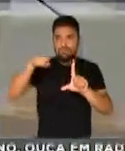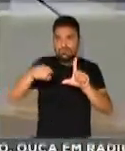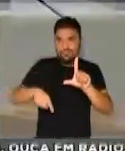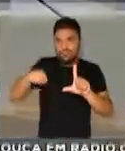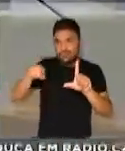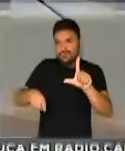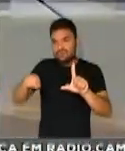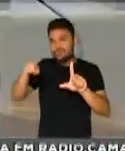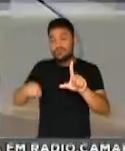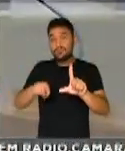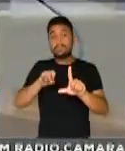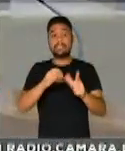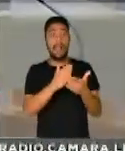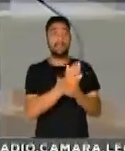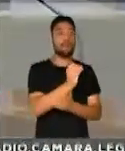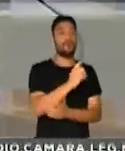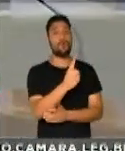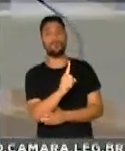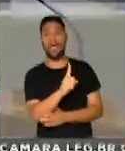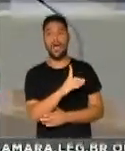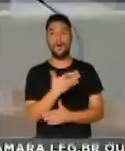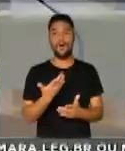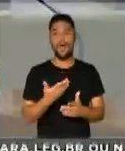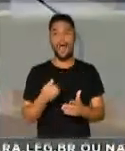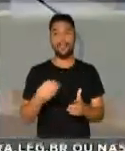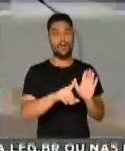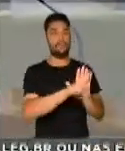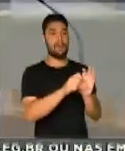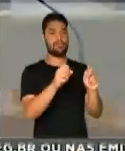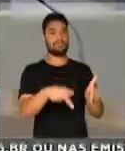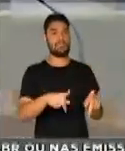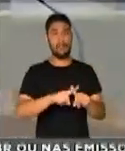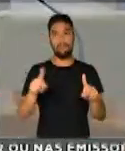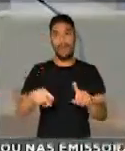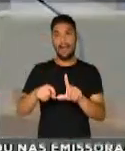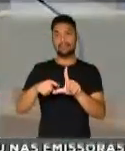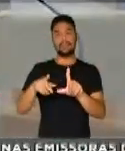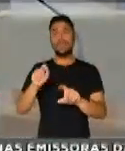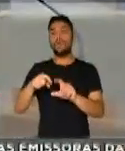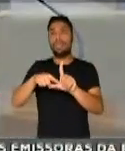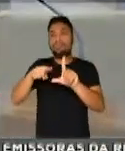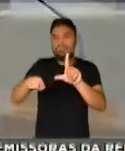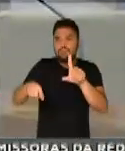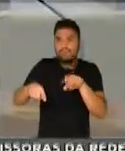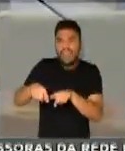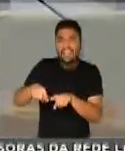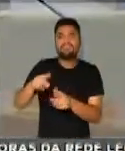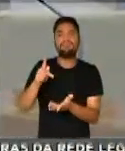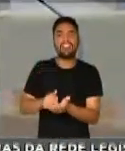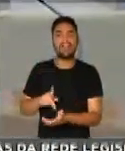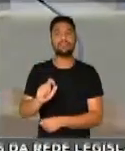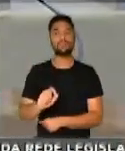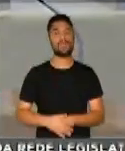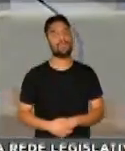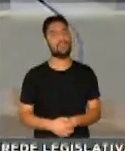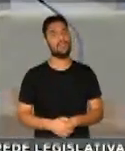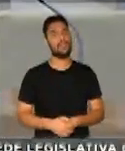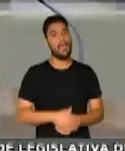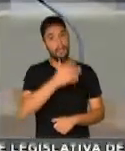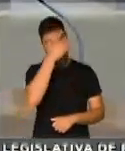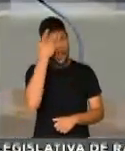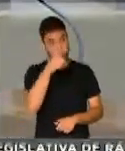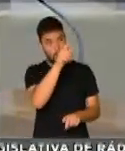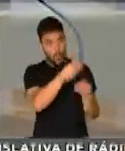humores da reforma da Previdência. Mas o que cai mesmo é a bolsa do trabalhador rural que passará a pagar